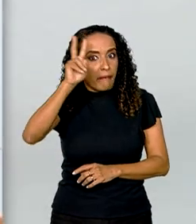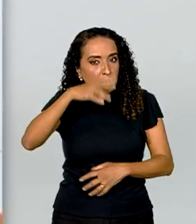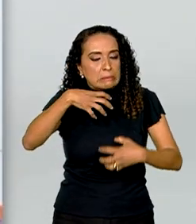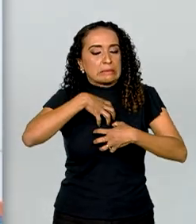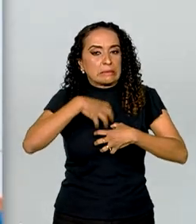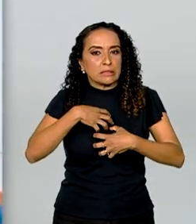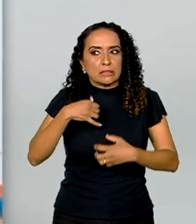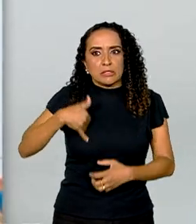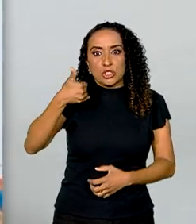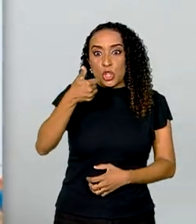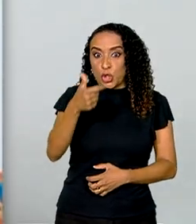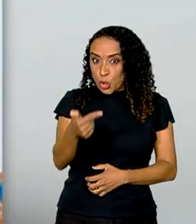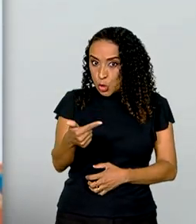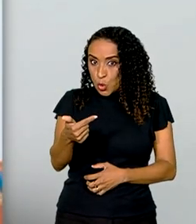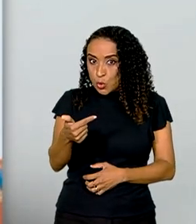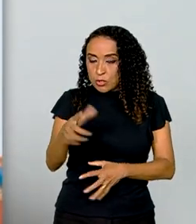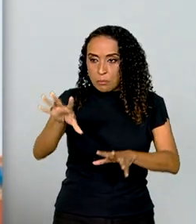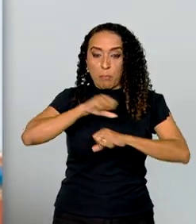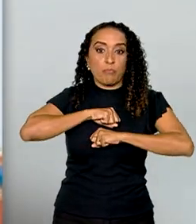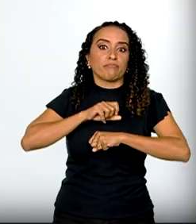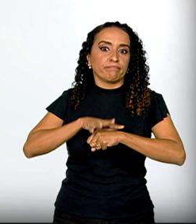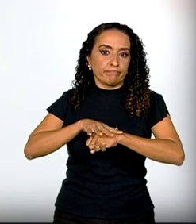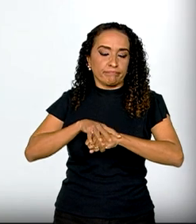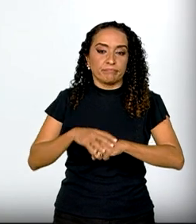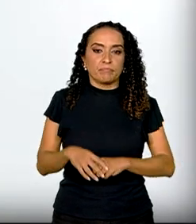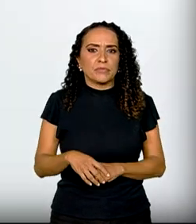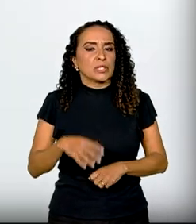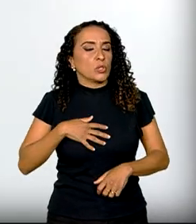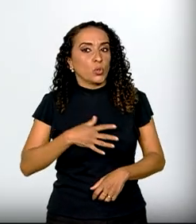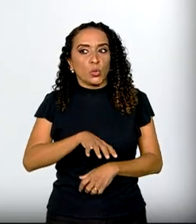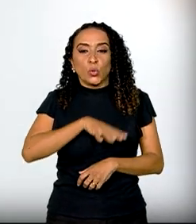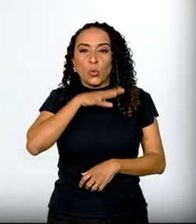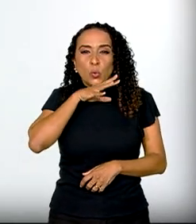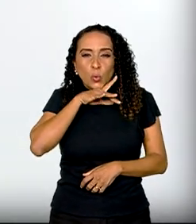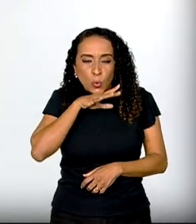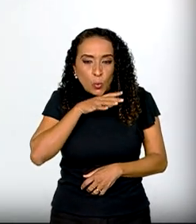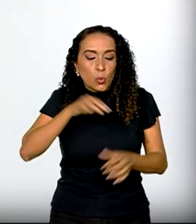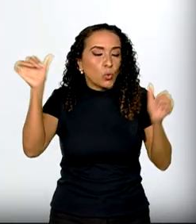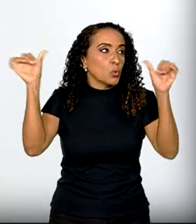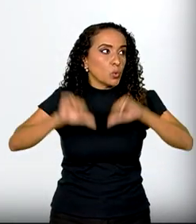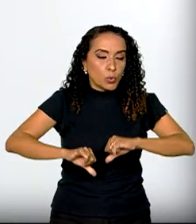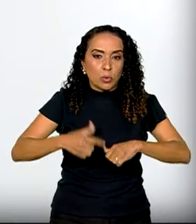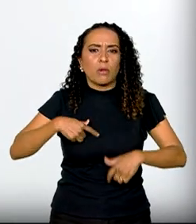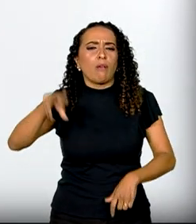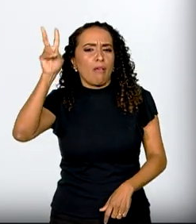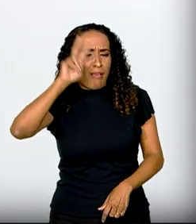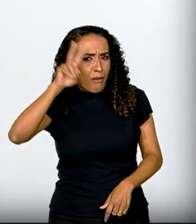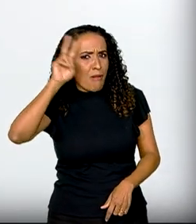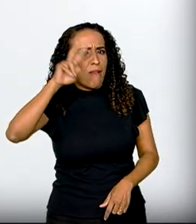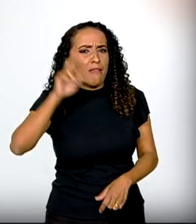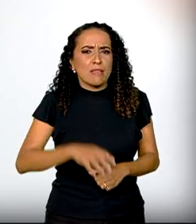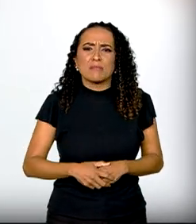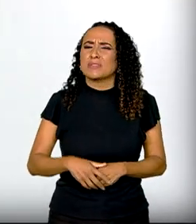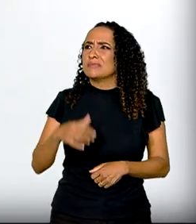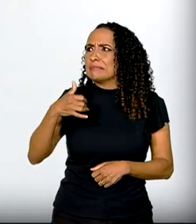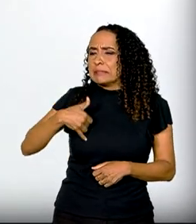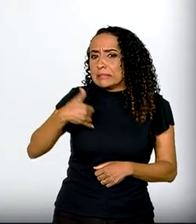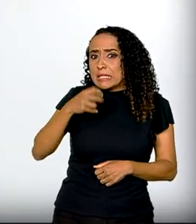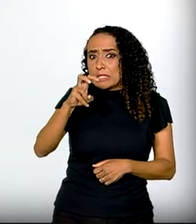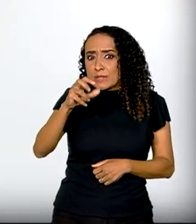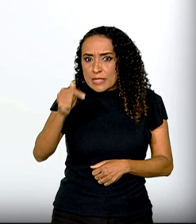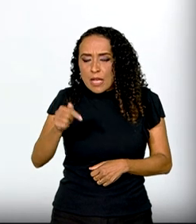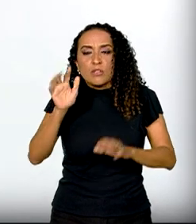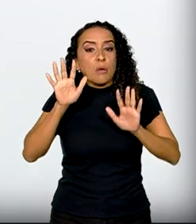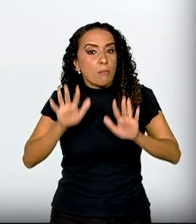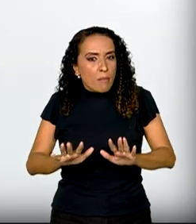tinha 12 anos quando contraiu a doença. Foi terrível. Eu lembro bastante. Eu tenho 57 anos,